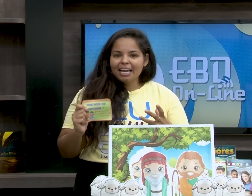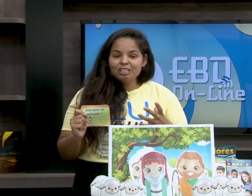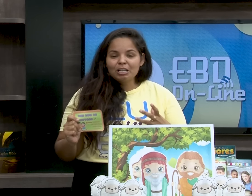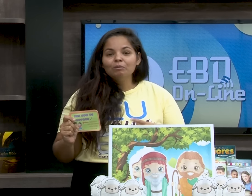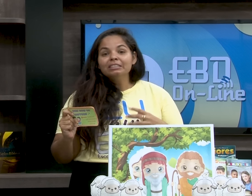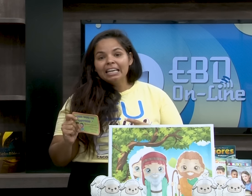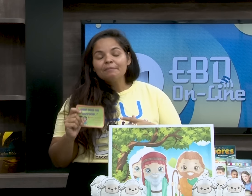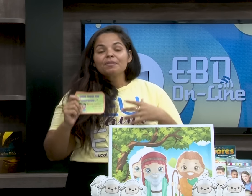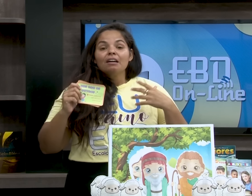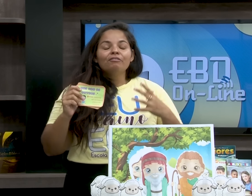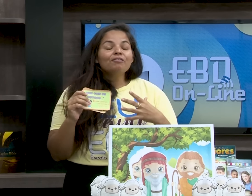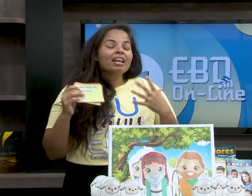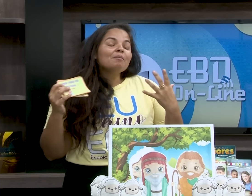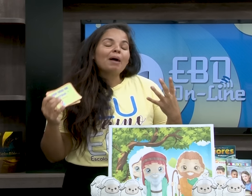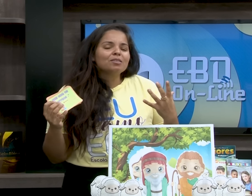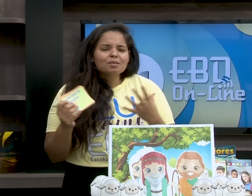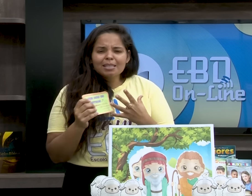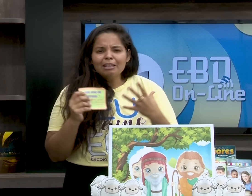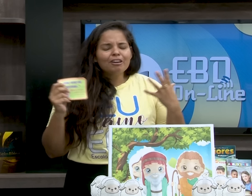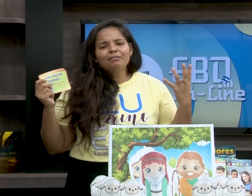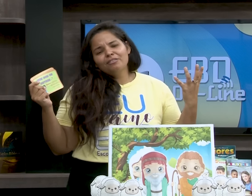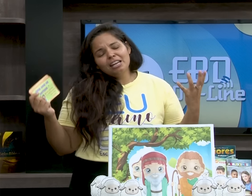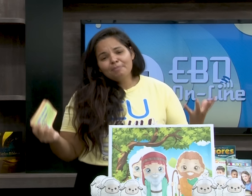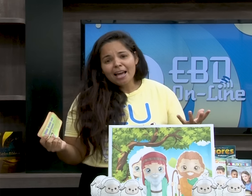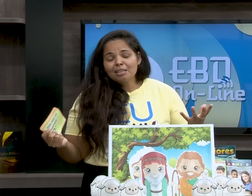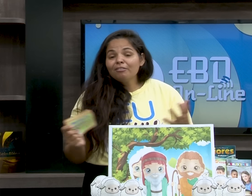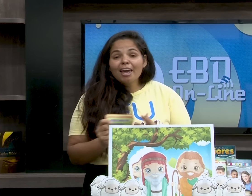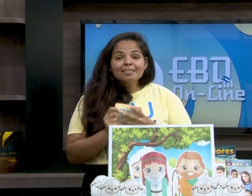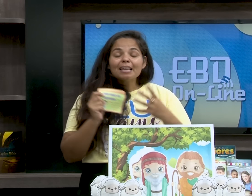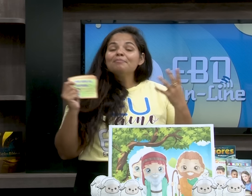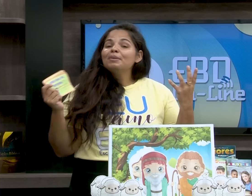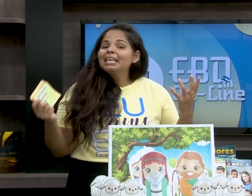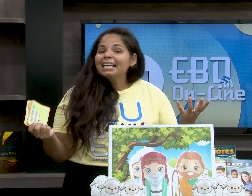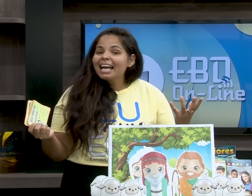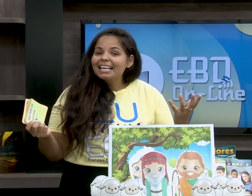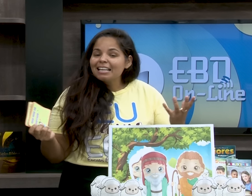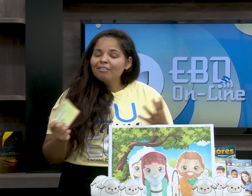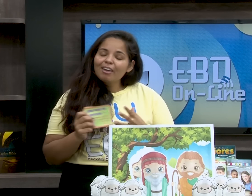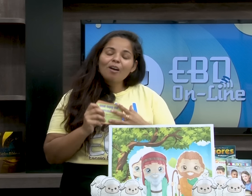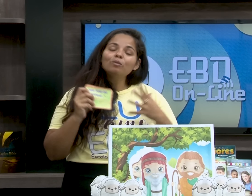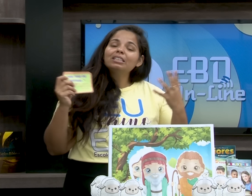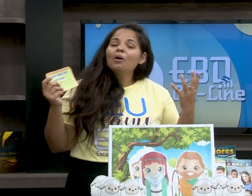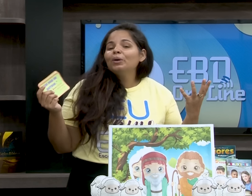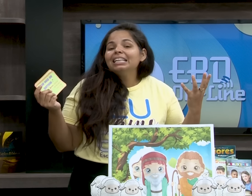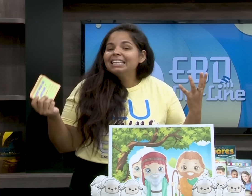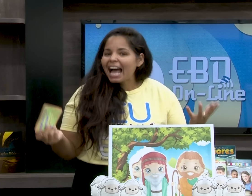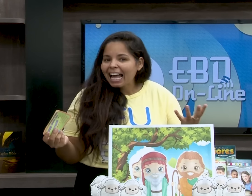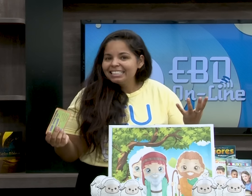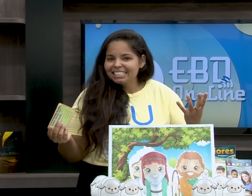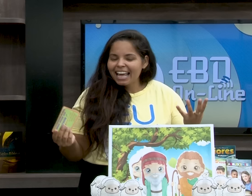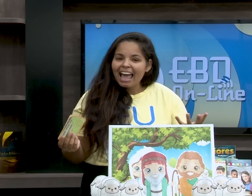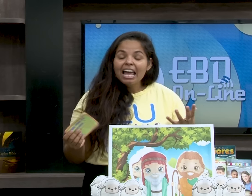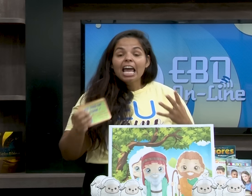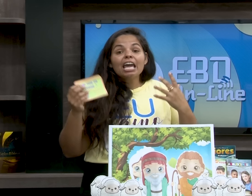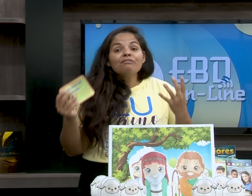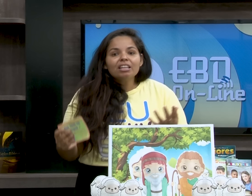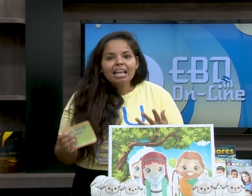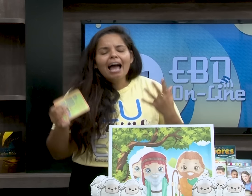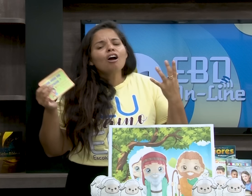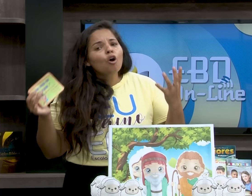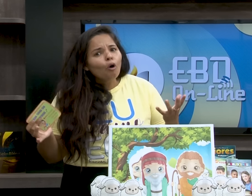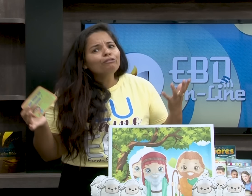trabalhe essa questão de viver em paz. O que significa viver em paz? É viver sem brigas, é viver com tranquilidade, né?